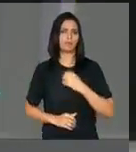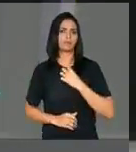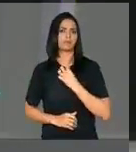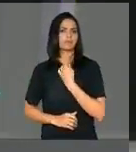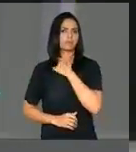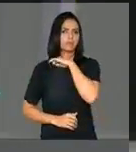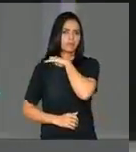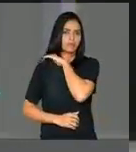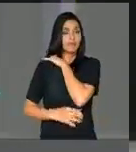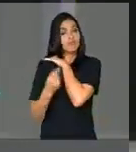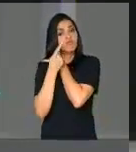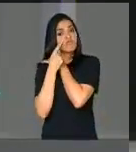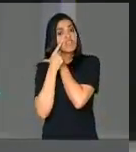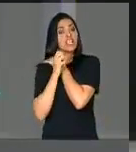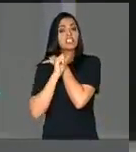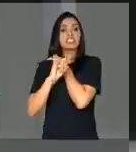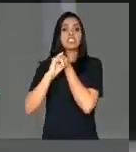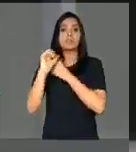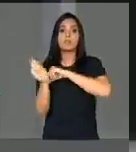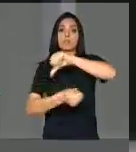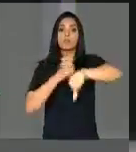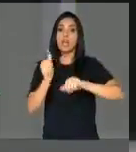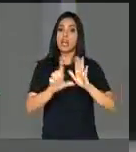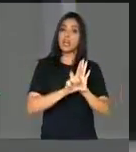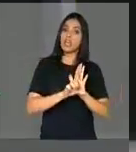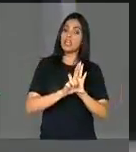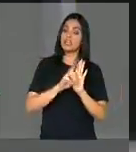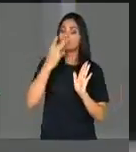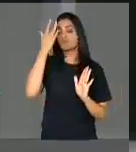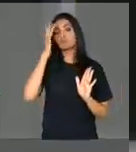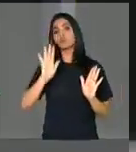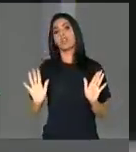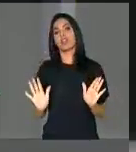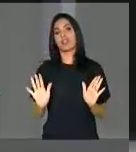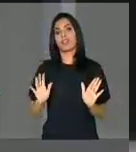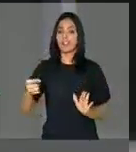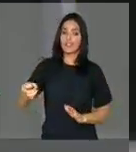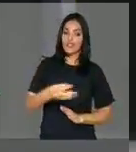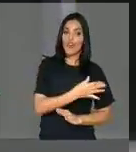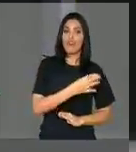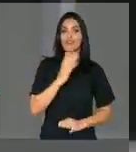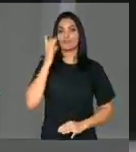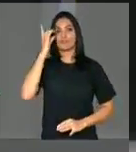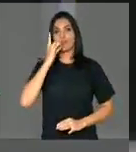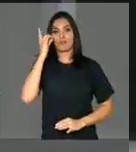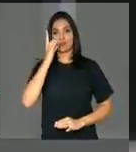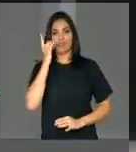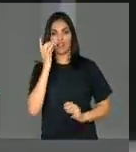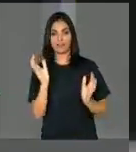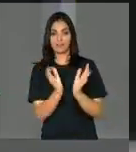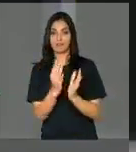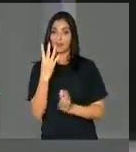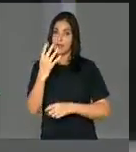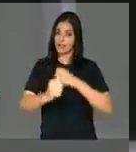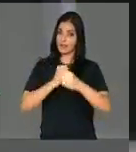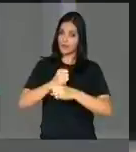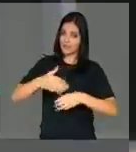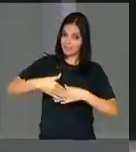vai se mudar a lei até lá, o novo Congresso, quem sabe, mas de qualquer maneira o nosso destaque